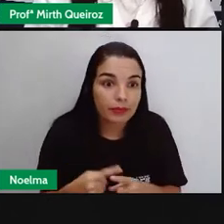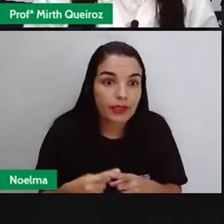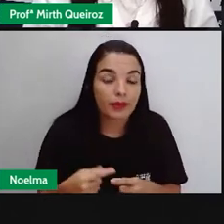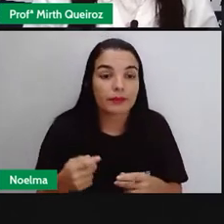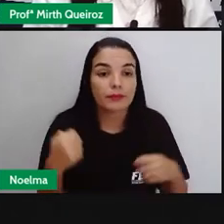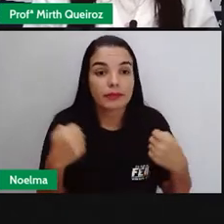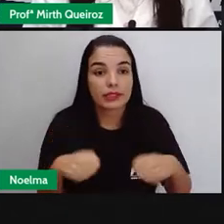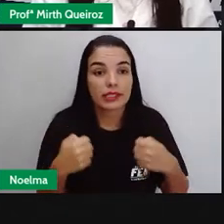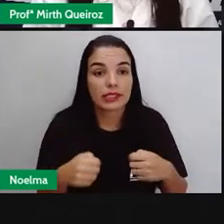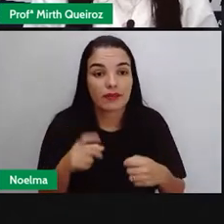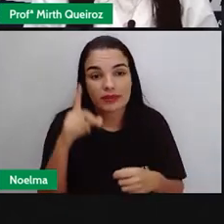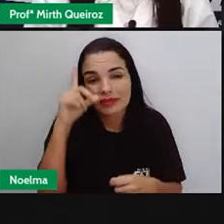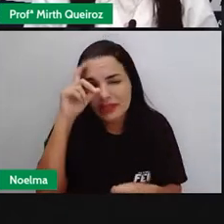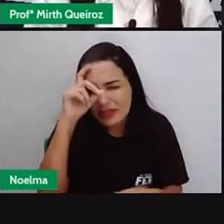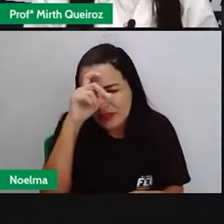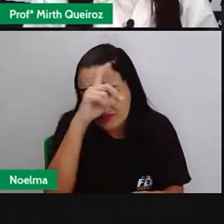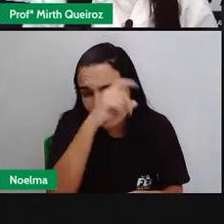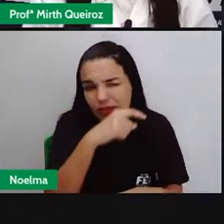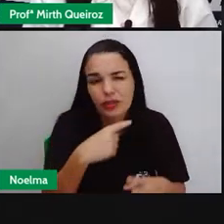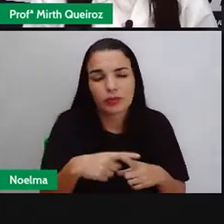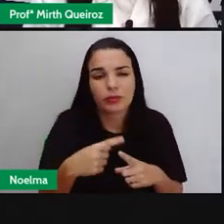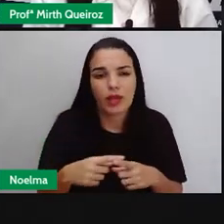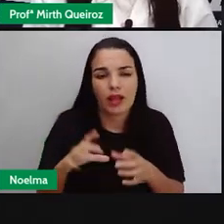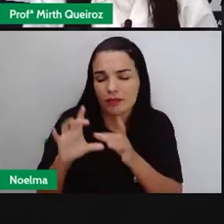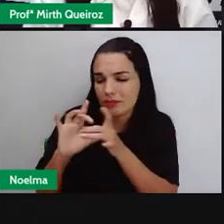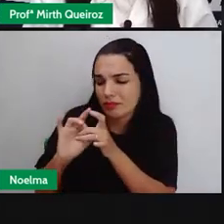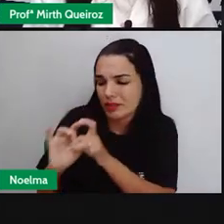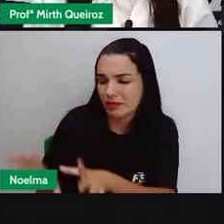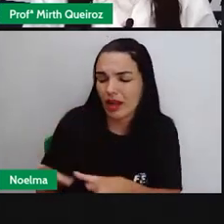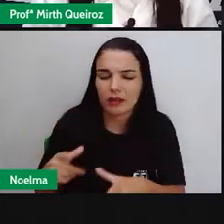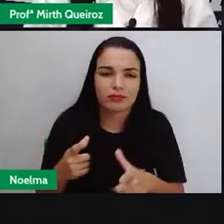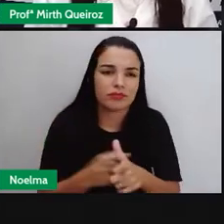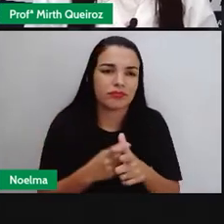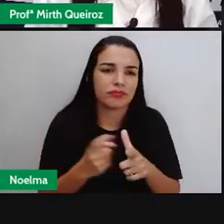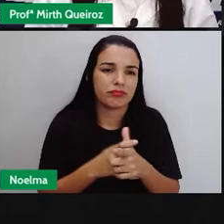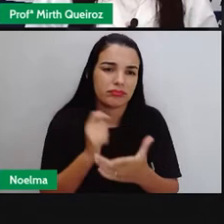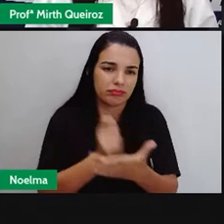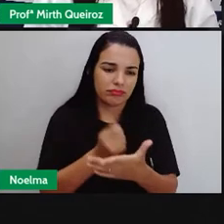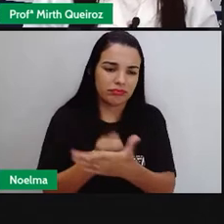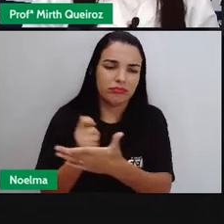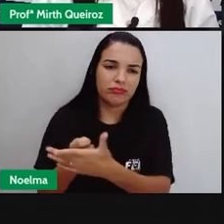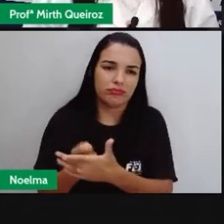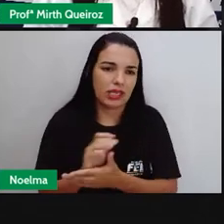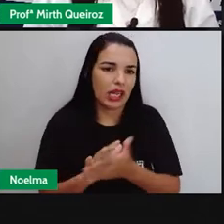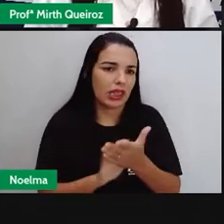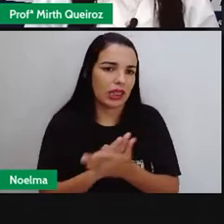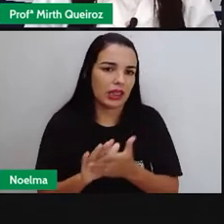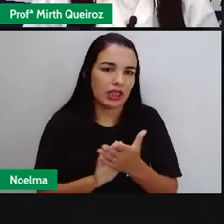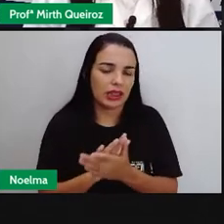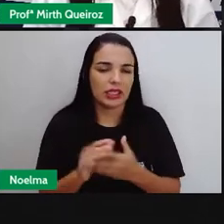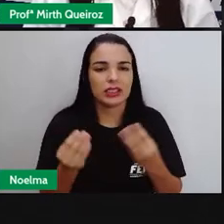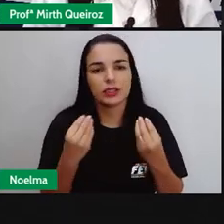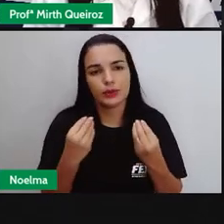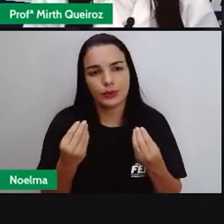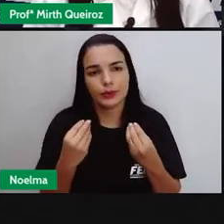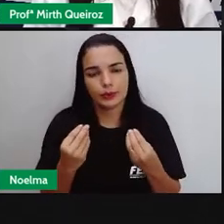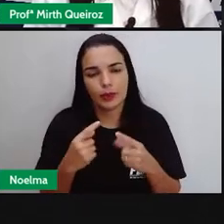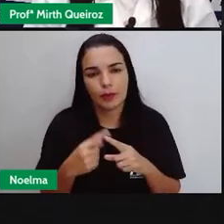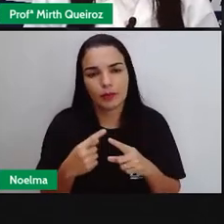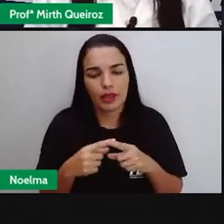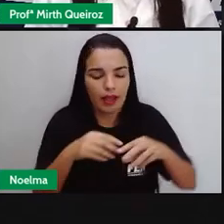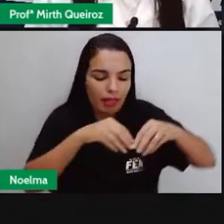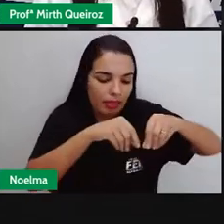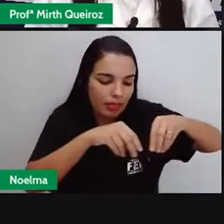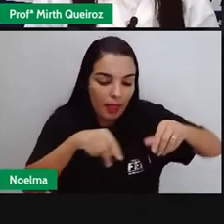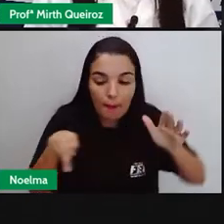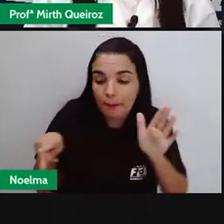aí ficava meio que difícil para eles se livrarem dessa dívida, né? Porque, além disso, eles trabalhavam em pedaços